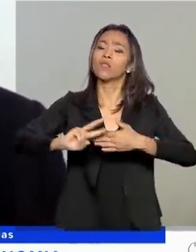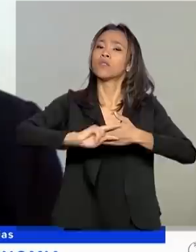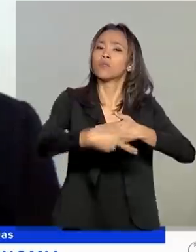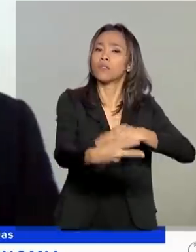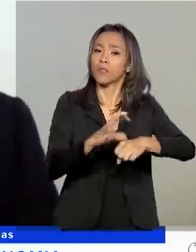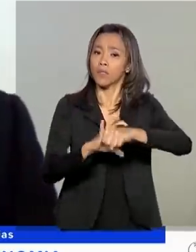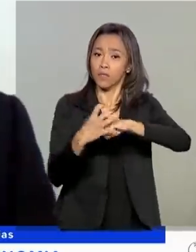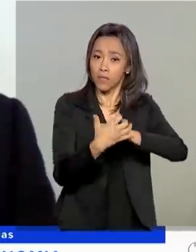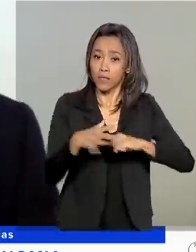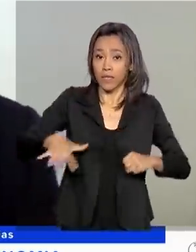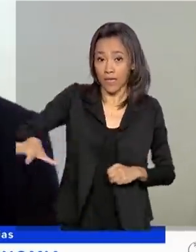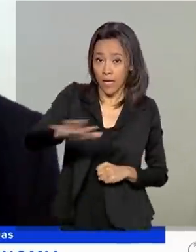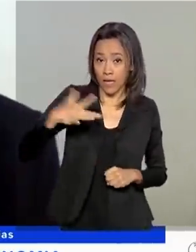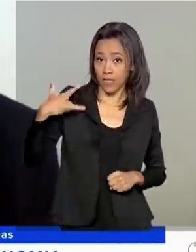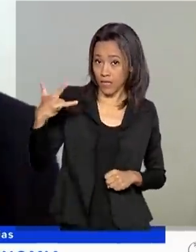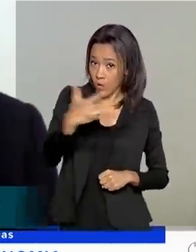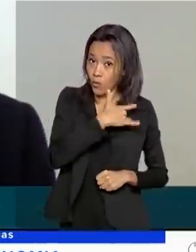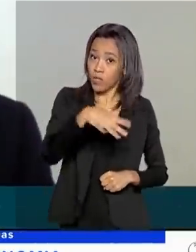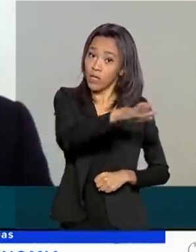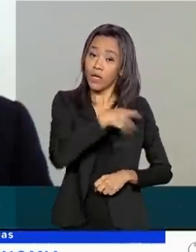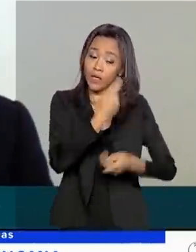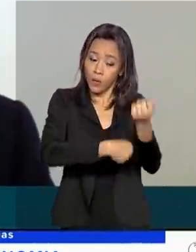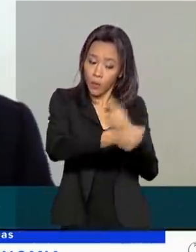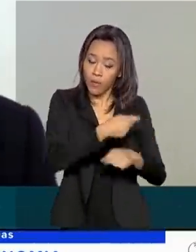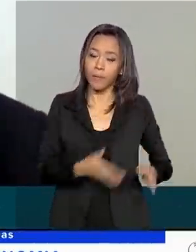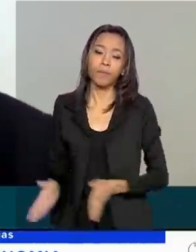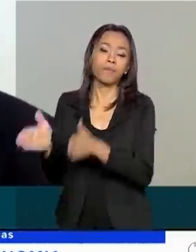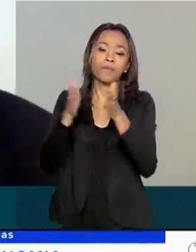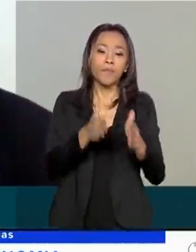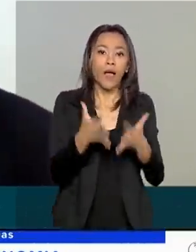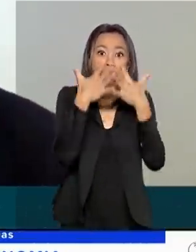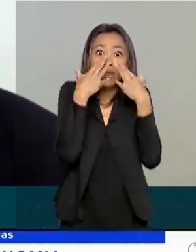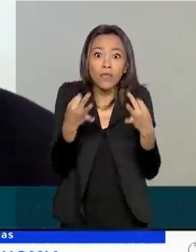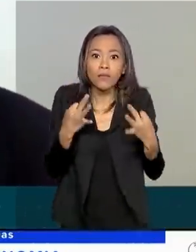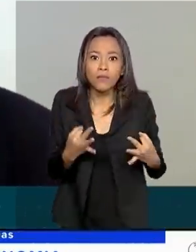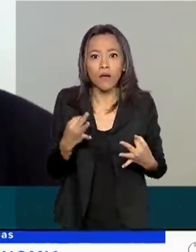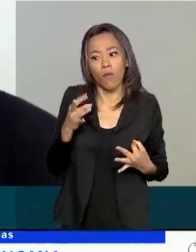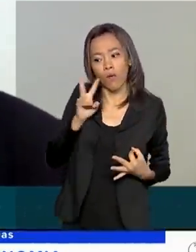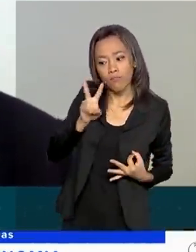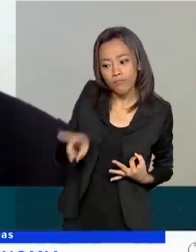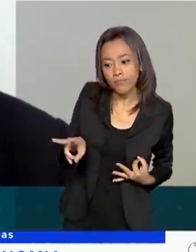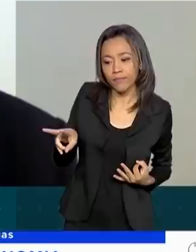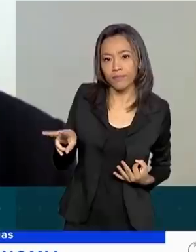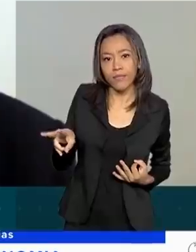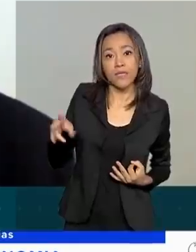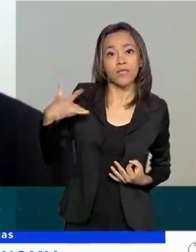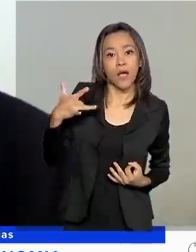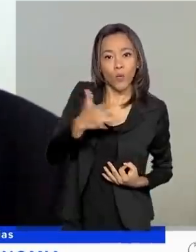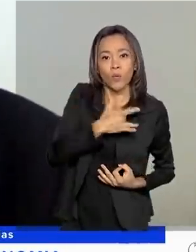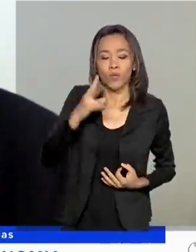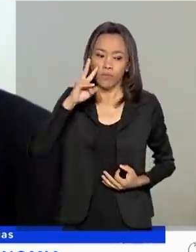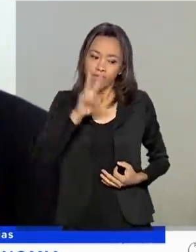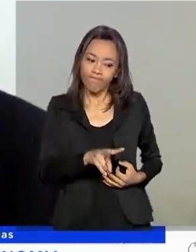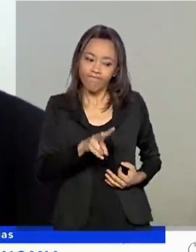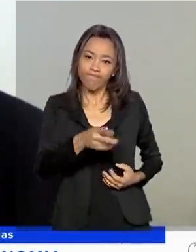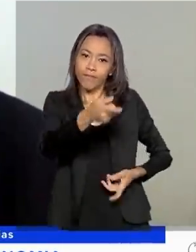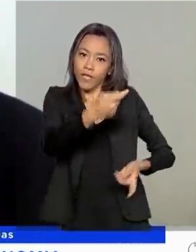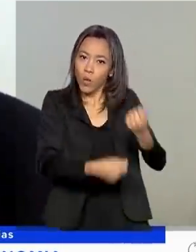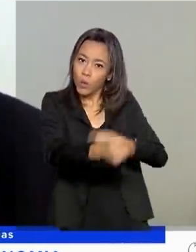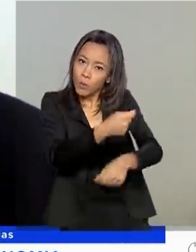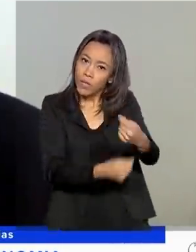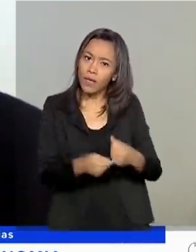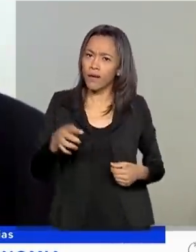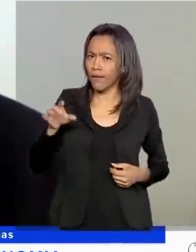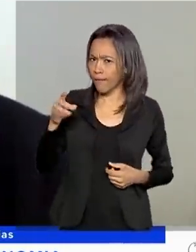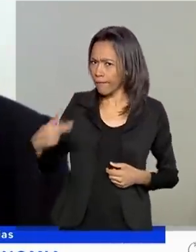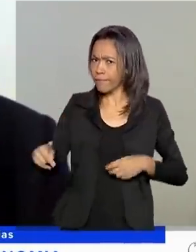economia. Nós precisamos estar atentos a todos os lados. Tem o lado da saúde, tem o lado da economia. É natural que cada um expresse seu ponto de